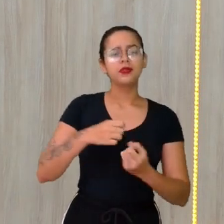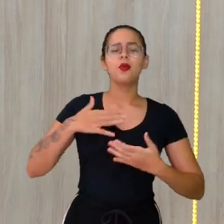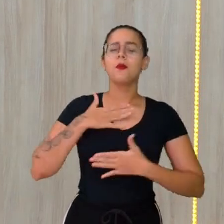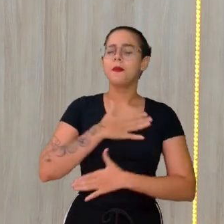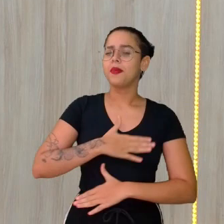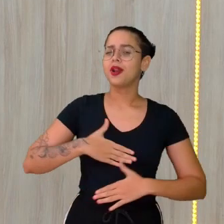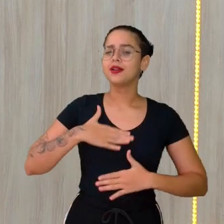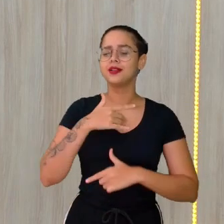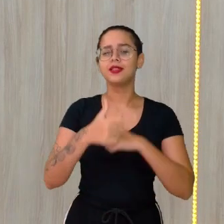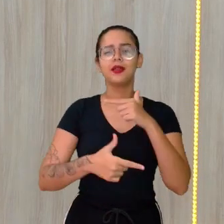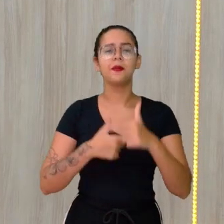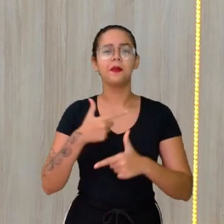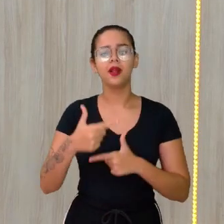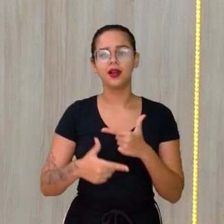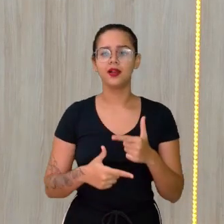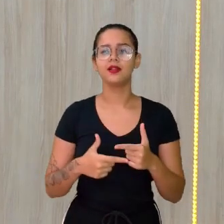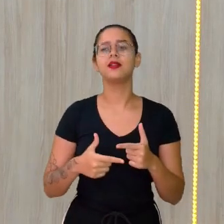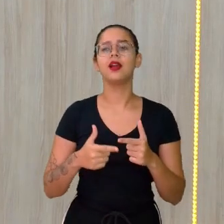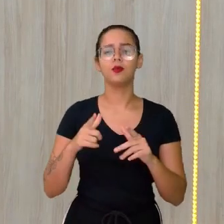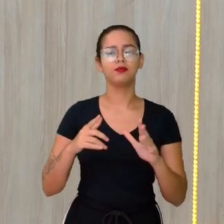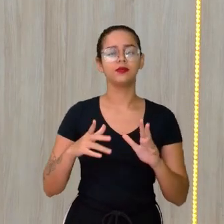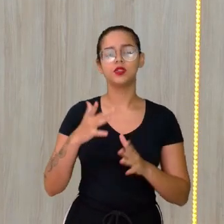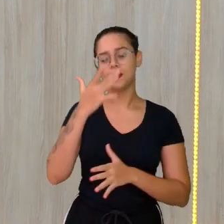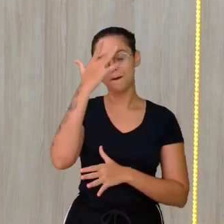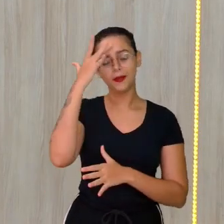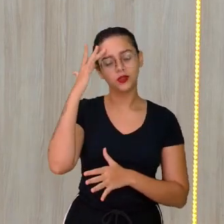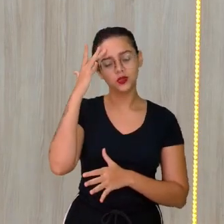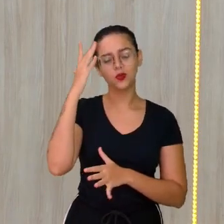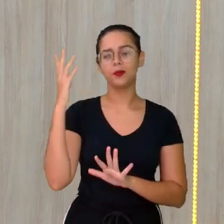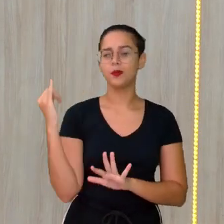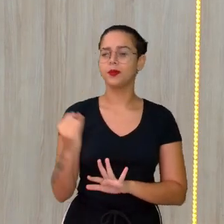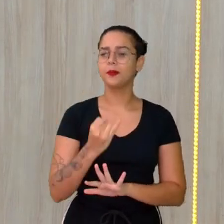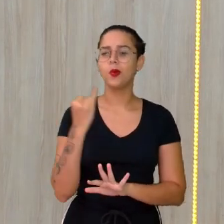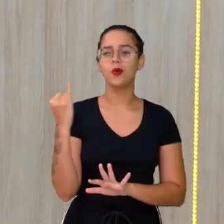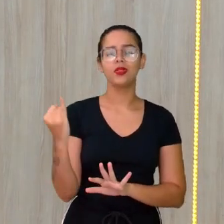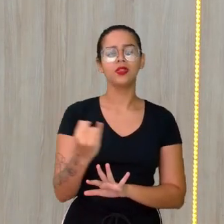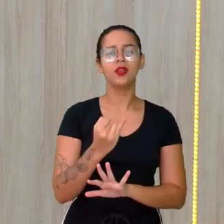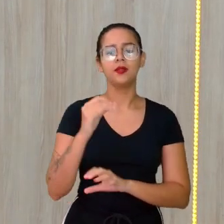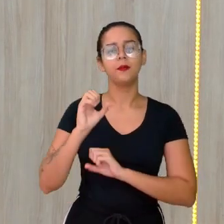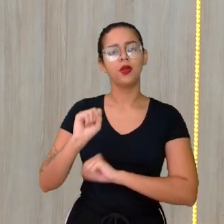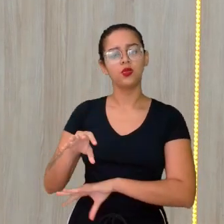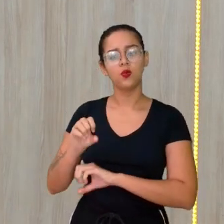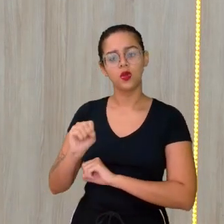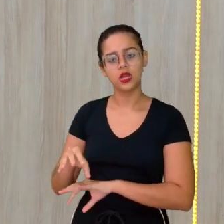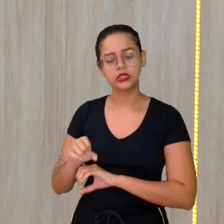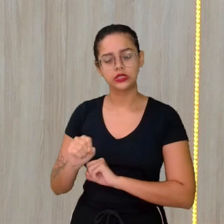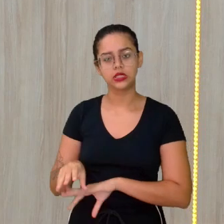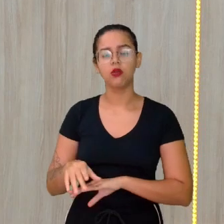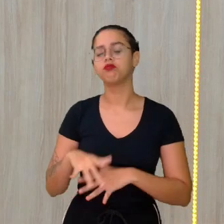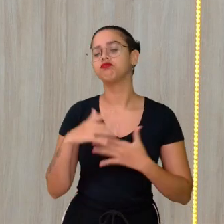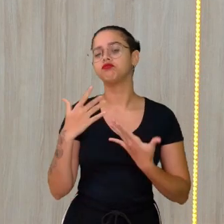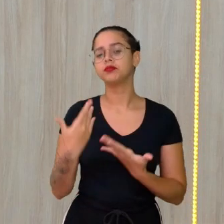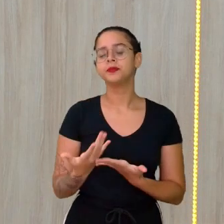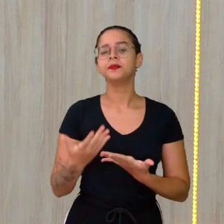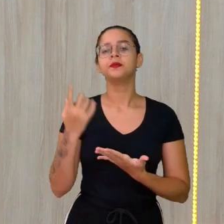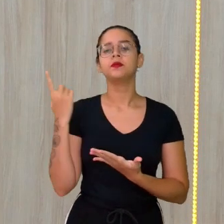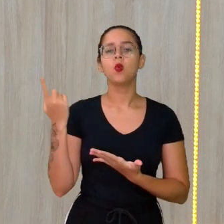trabalhar aqui com esse público tão importante para a educação, com essa